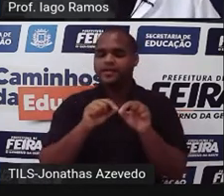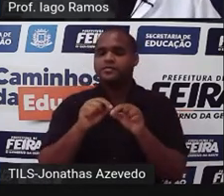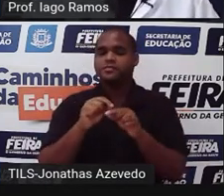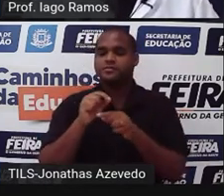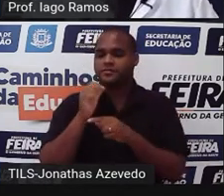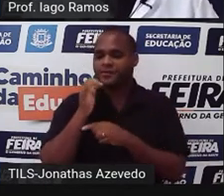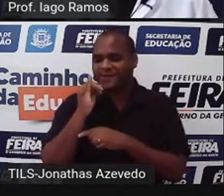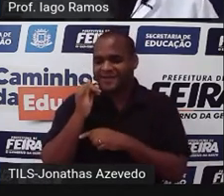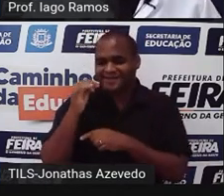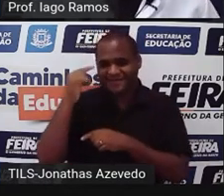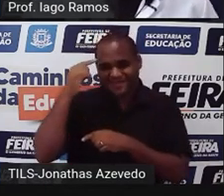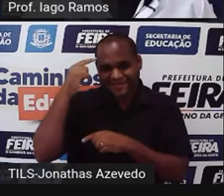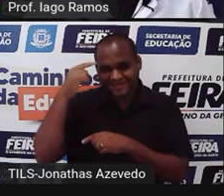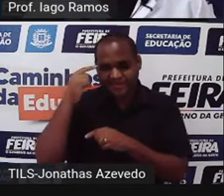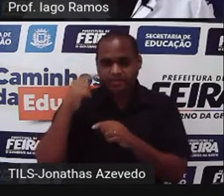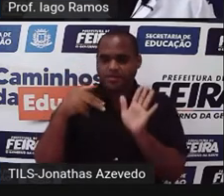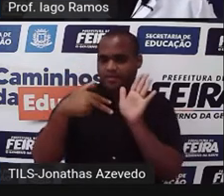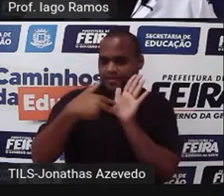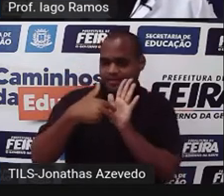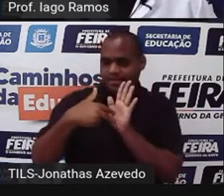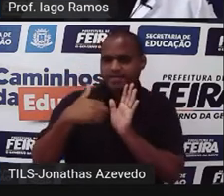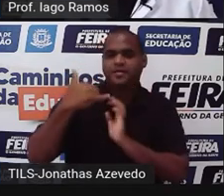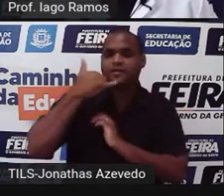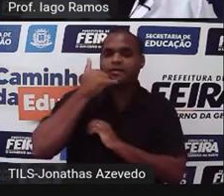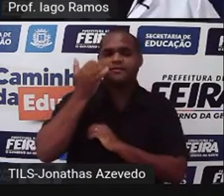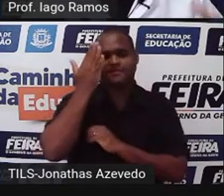Por isso que você guarda ele em um local que você sabe.